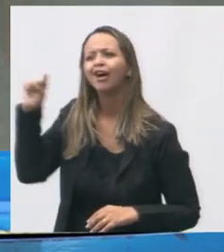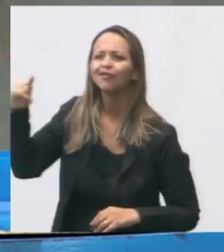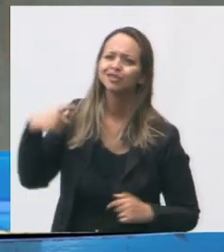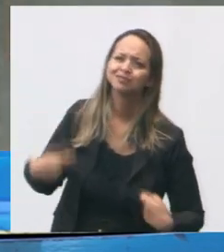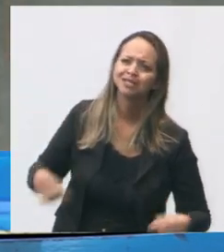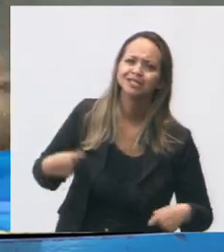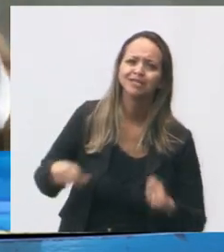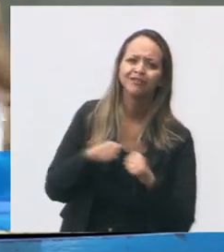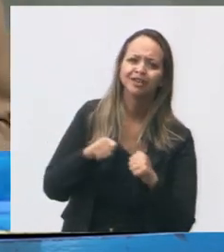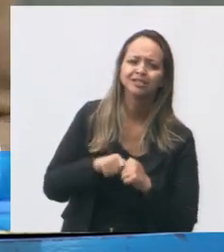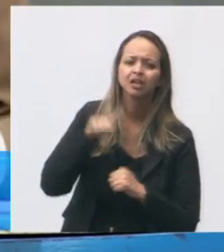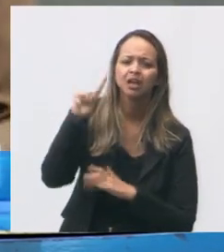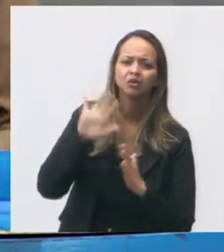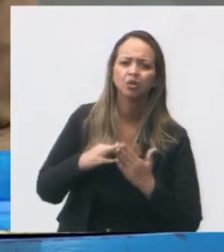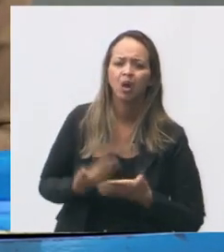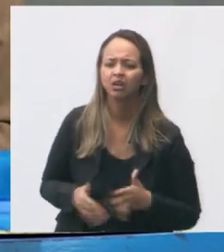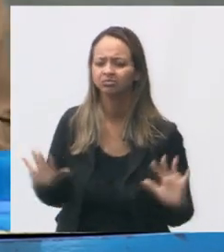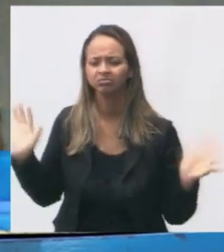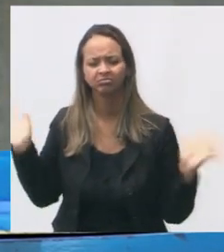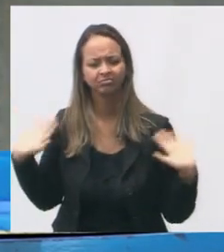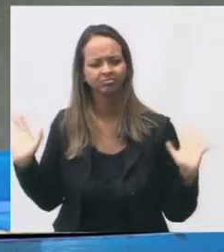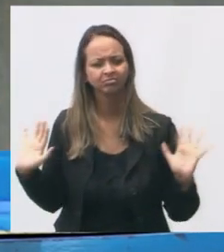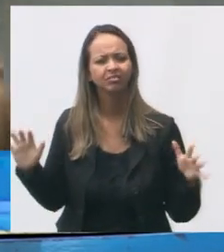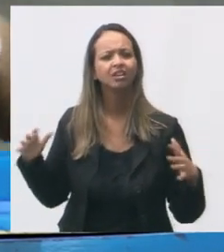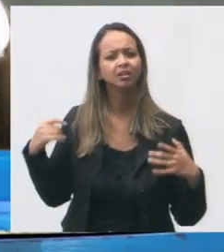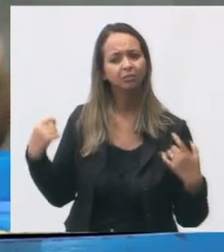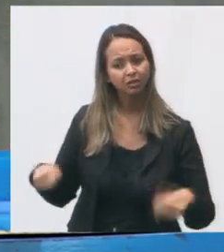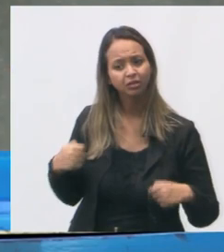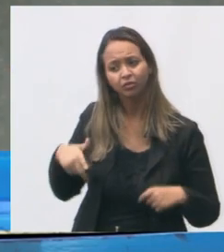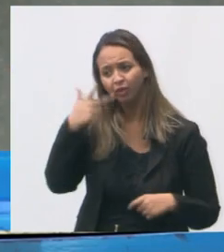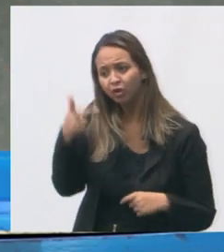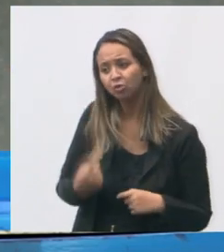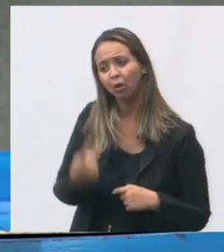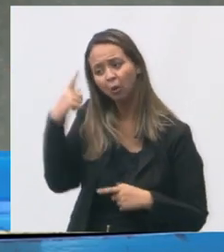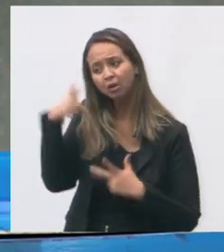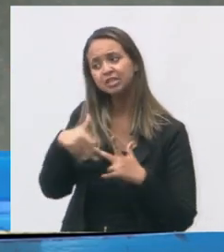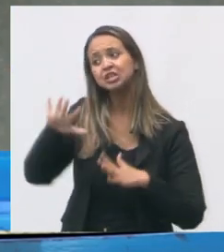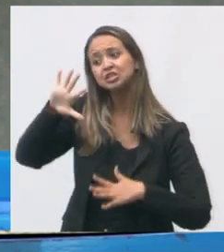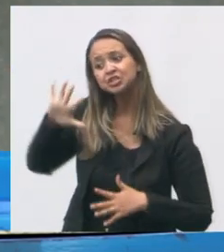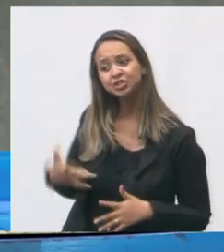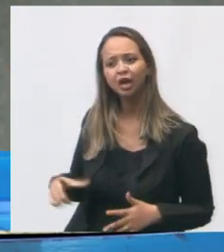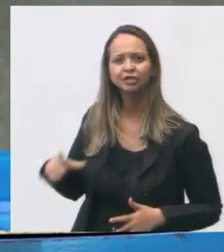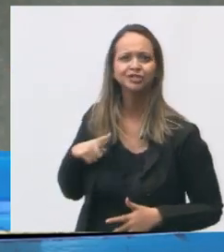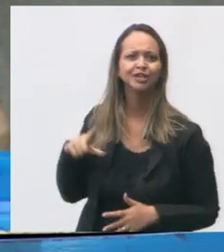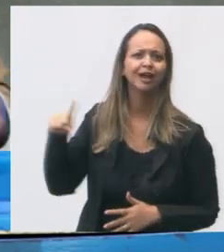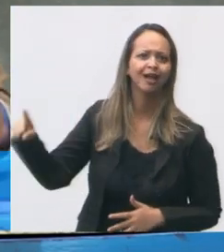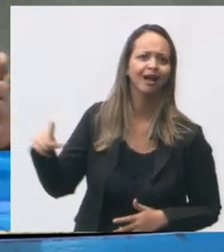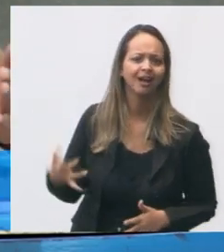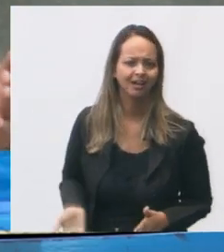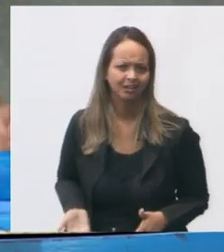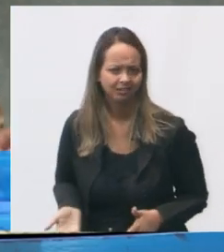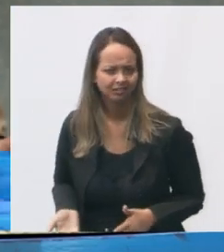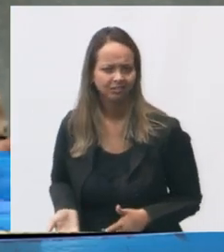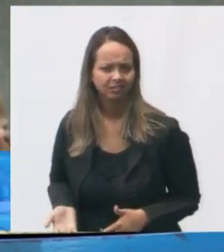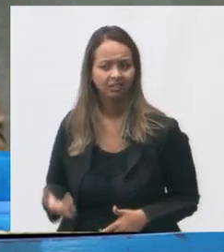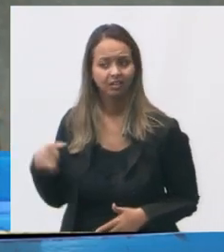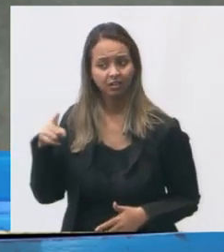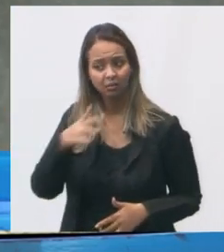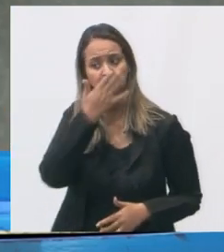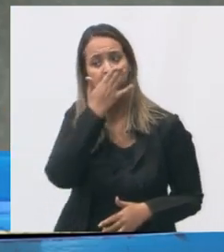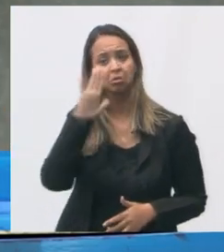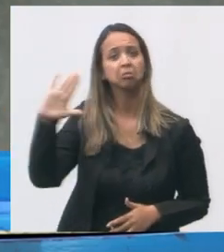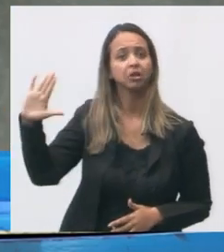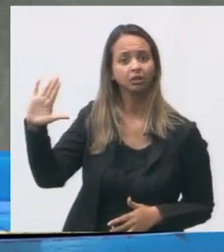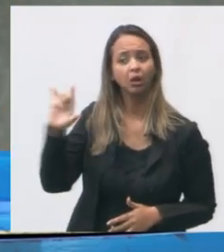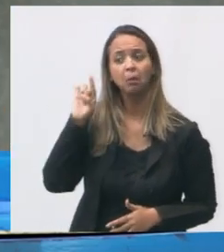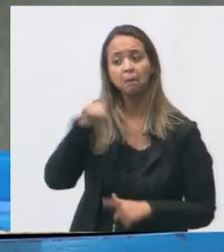fazer a escola. Não. Eu estou falando de algo que já existia na comunidade. que a partir de uma promessa ela foi